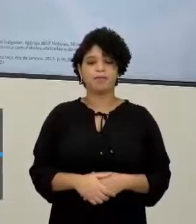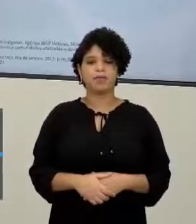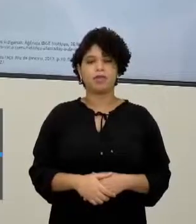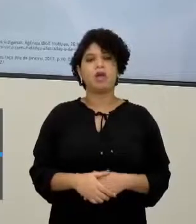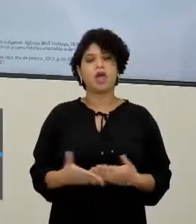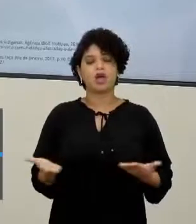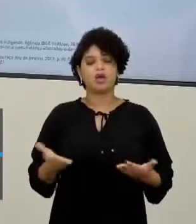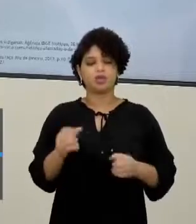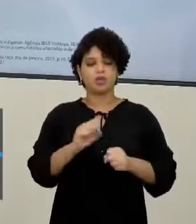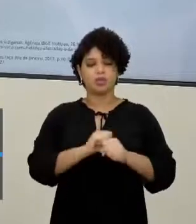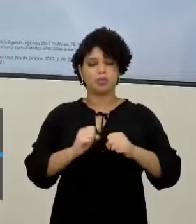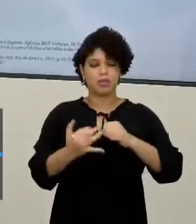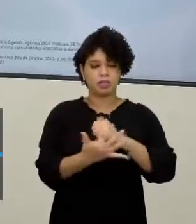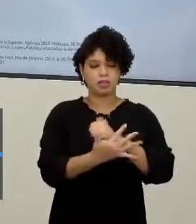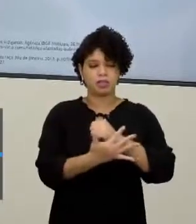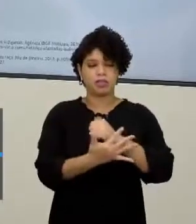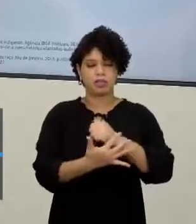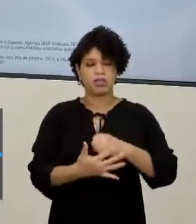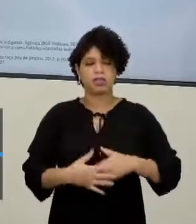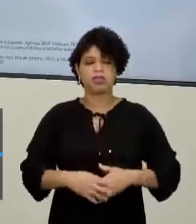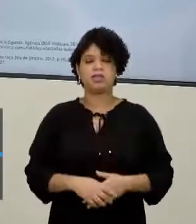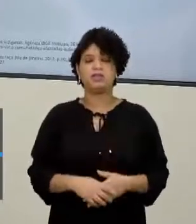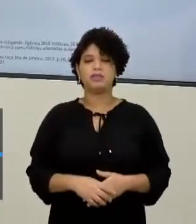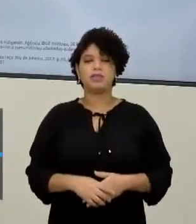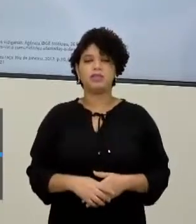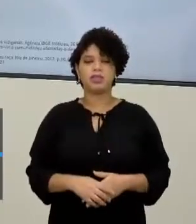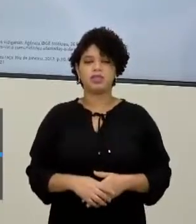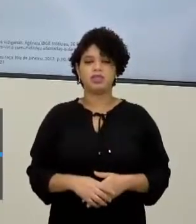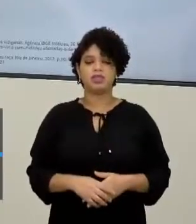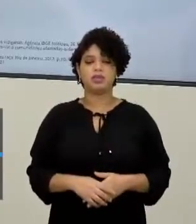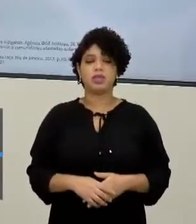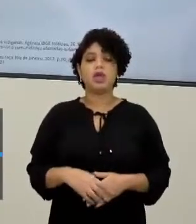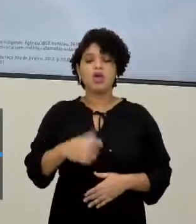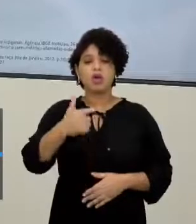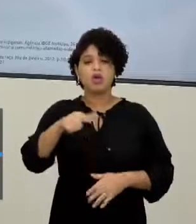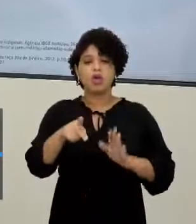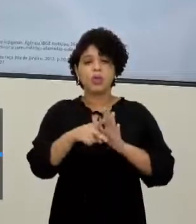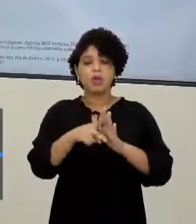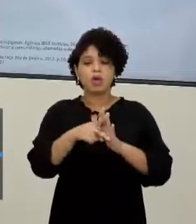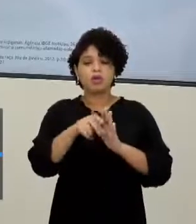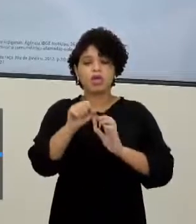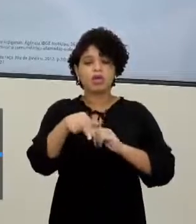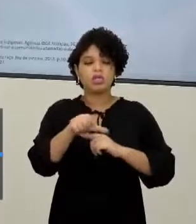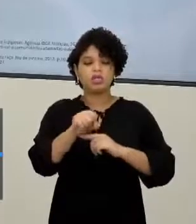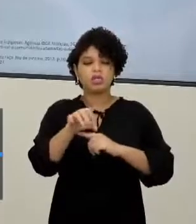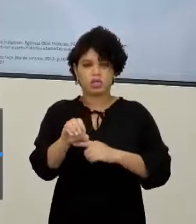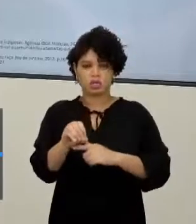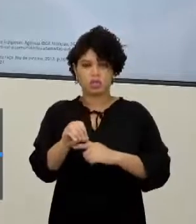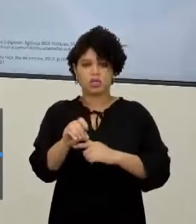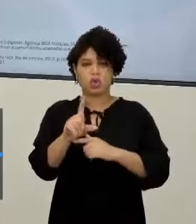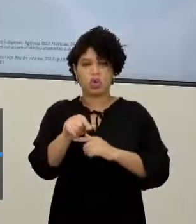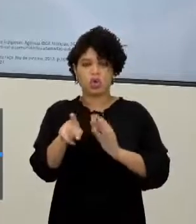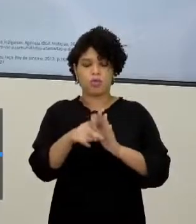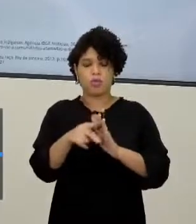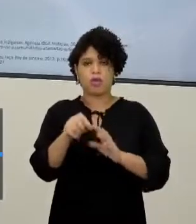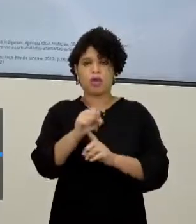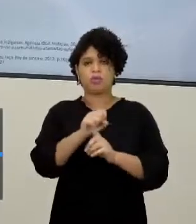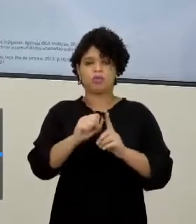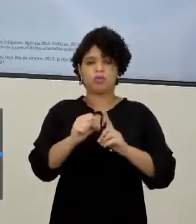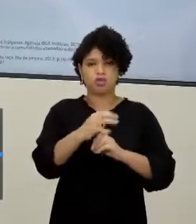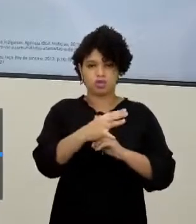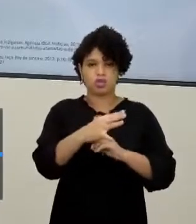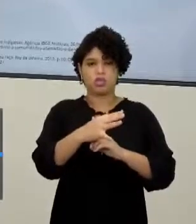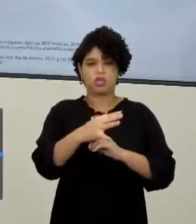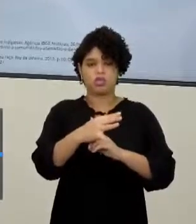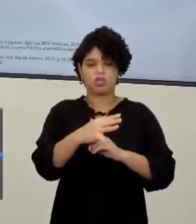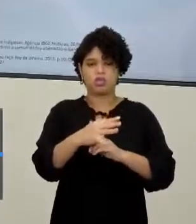pandemia Não aconteceu Mas vai ter Porque o censo Ele é de suma importância Para a sociedade brasileira Em